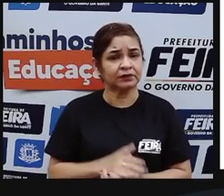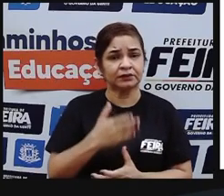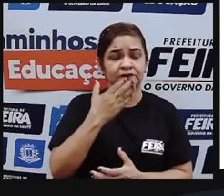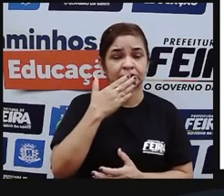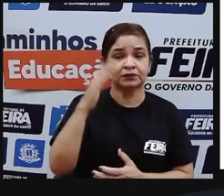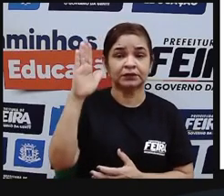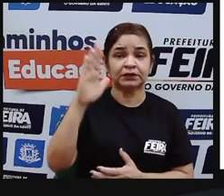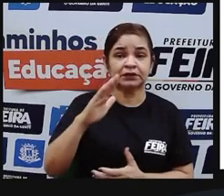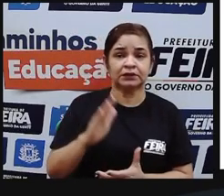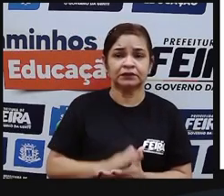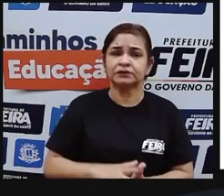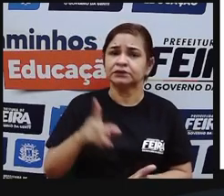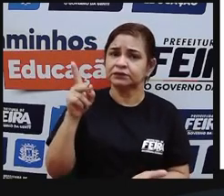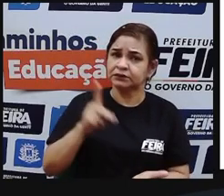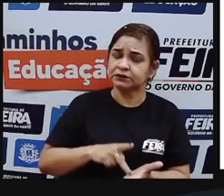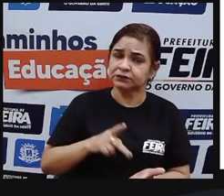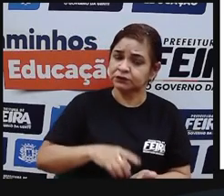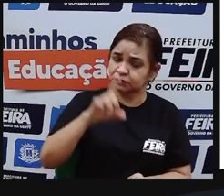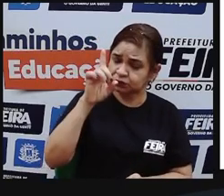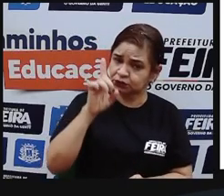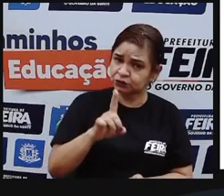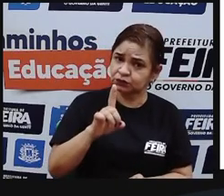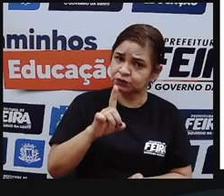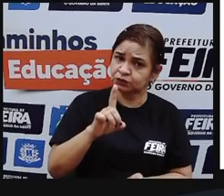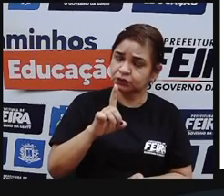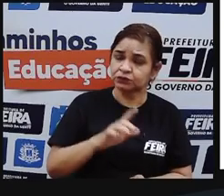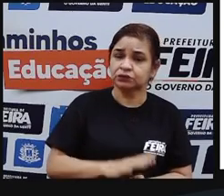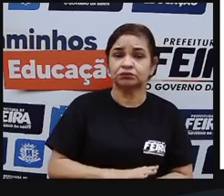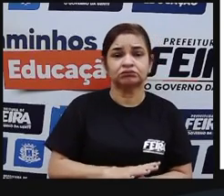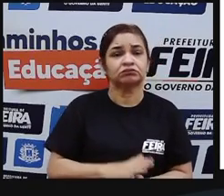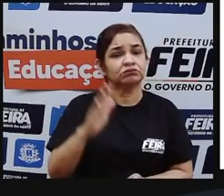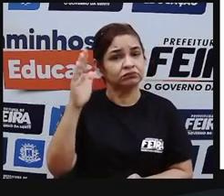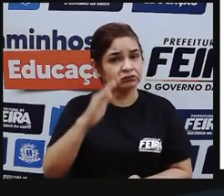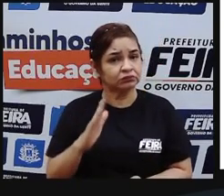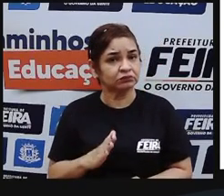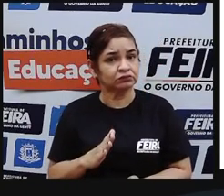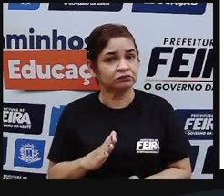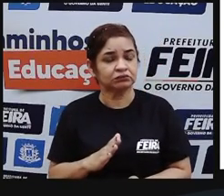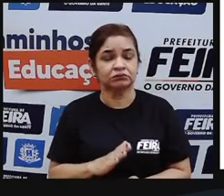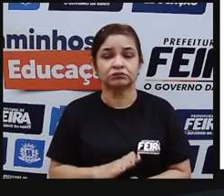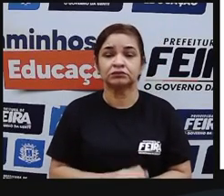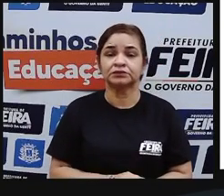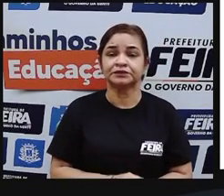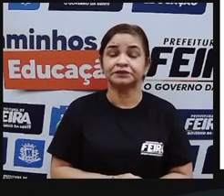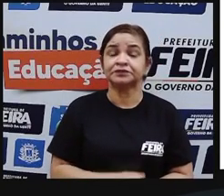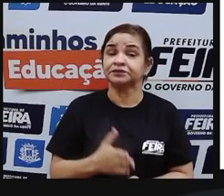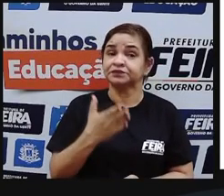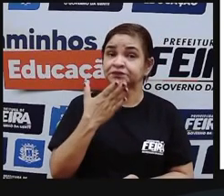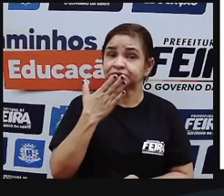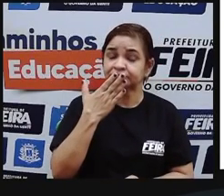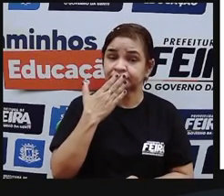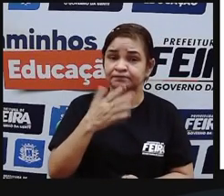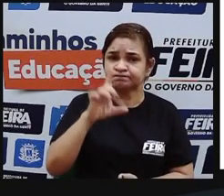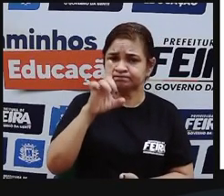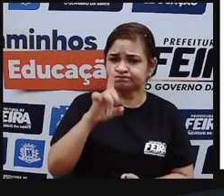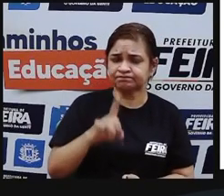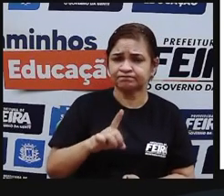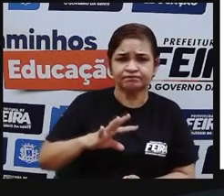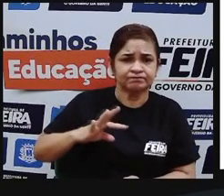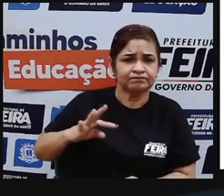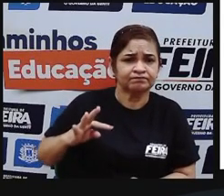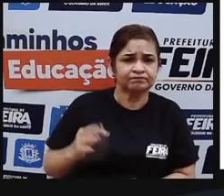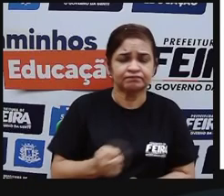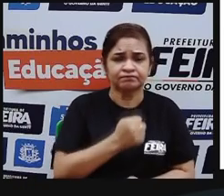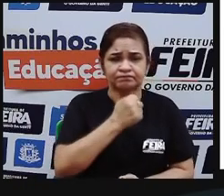são os verdadeiros donos da terra chamada Brasil. Os índios eram os donos de todas